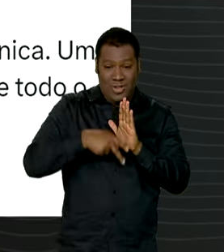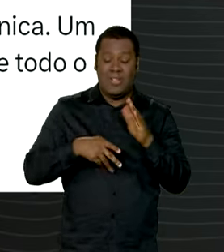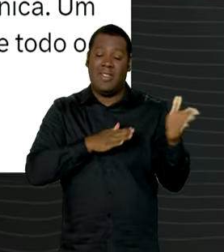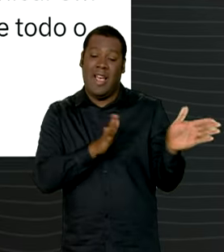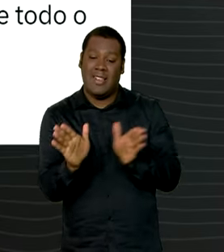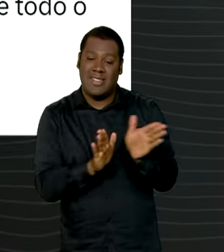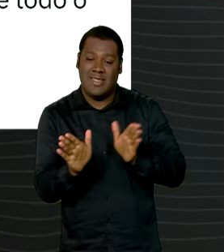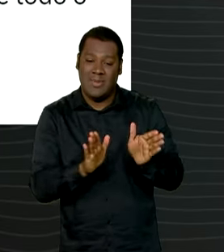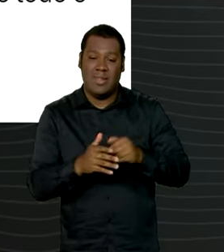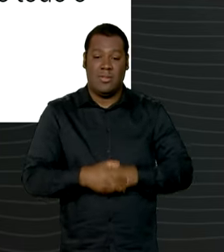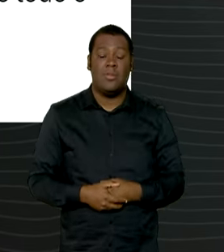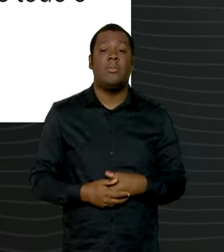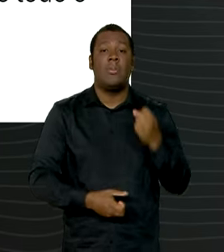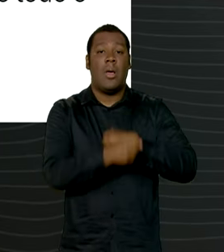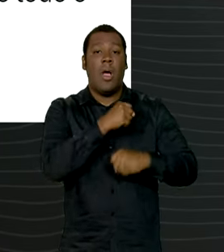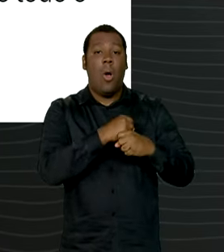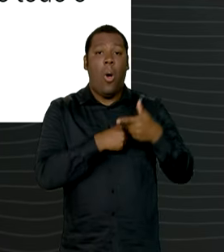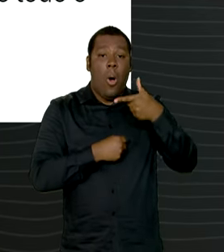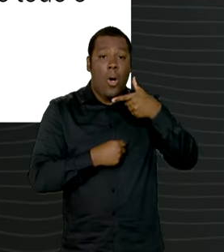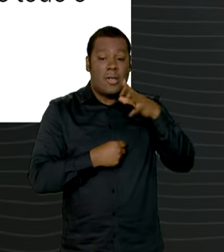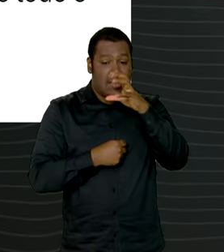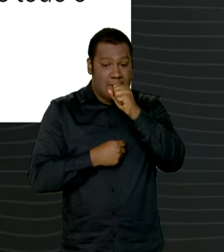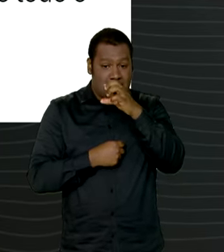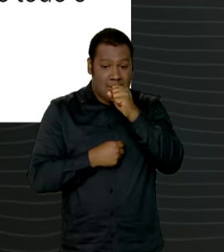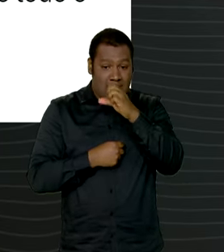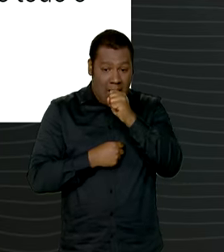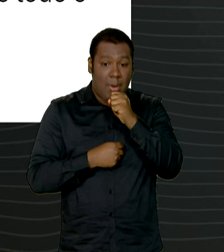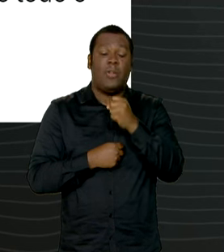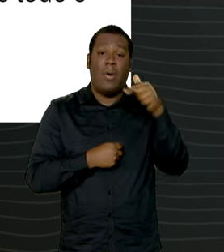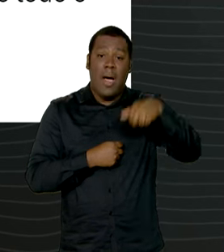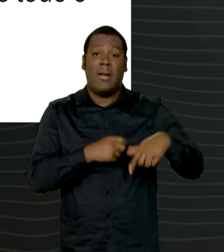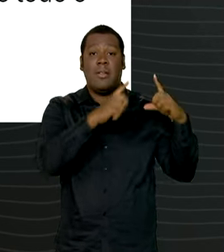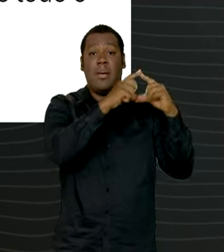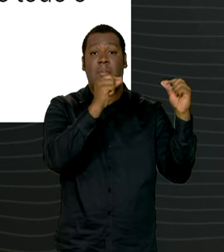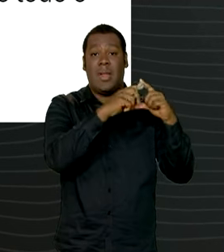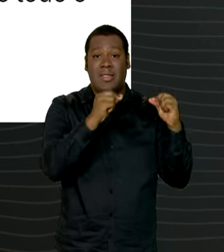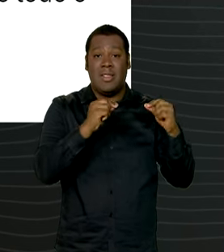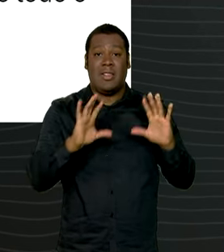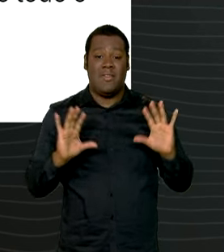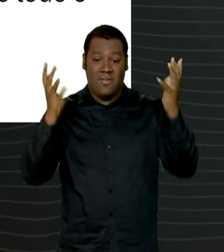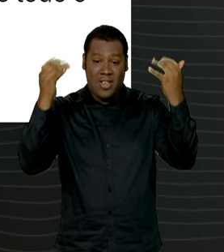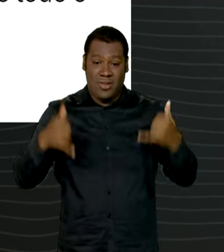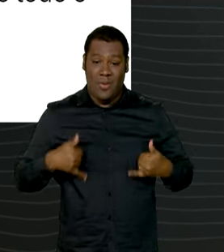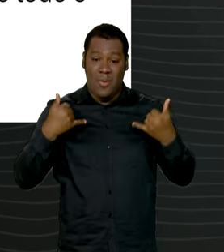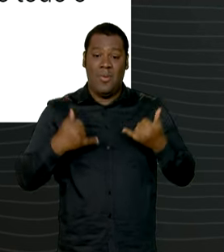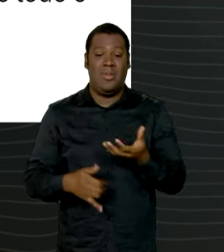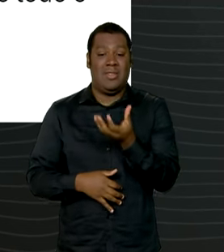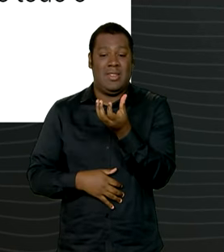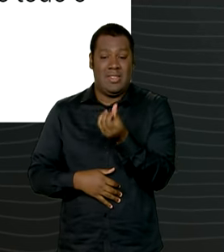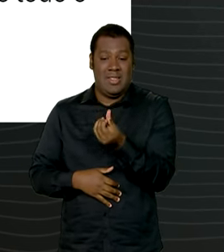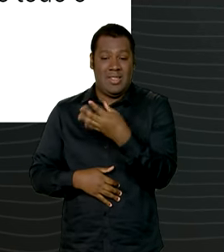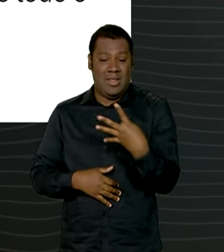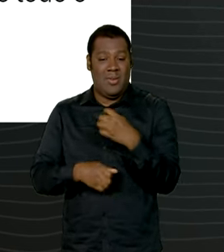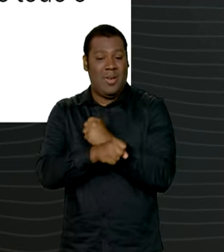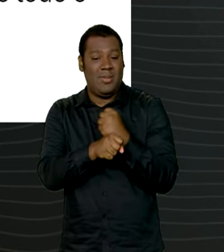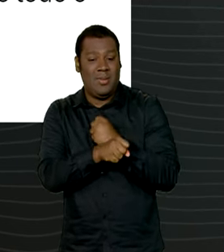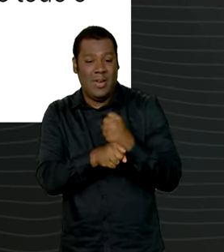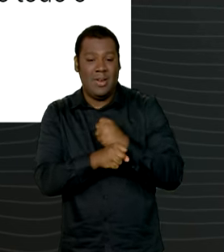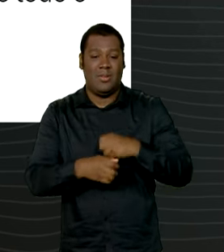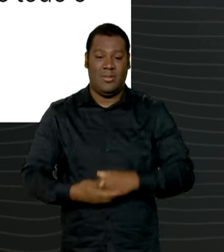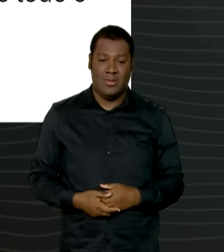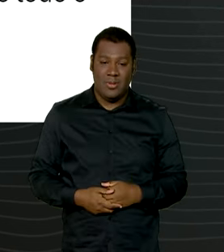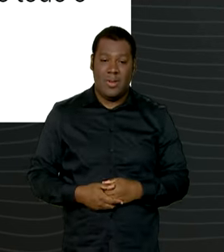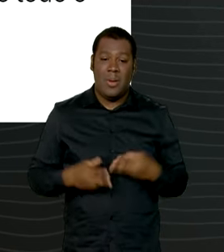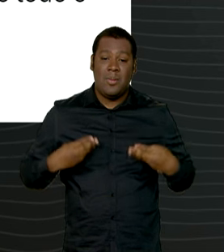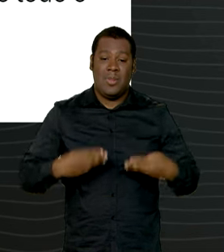A capital do país completou 64 anos. A conta do Ministério do Turismo lembrou a data com uma postagem bem